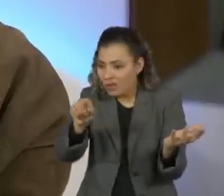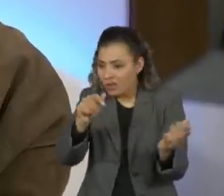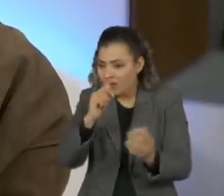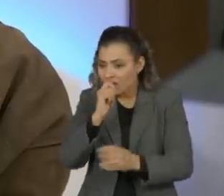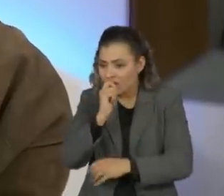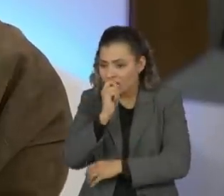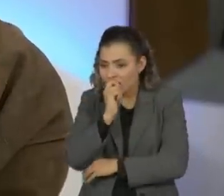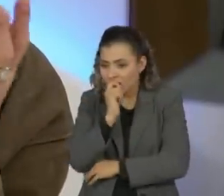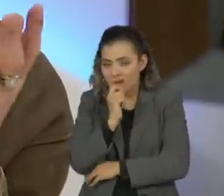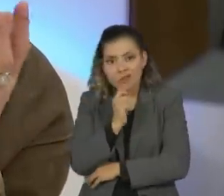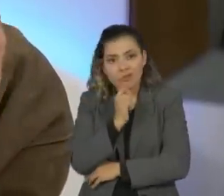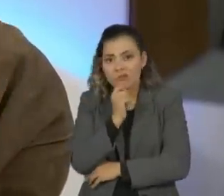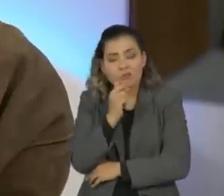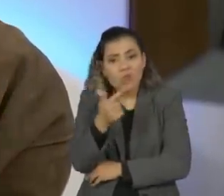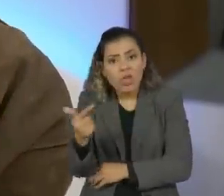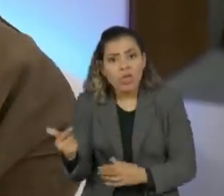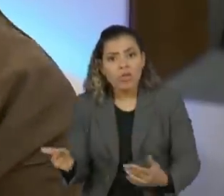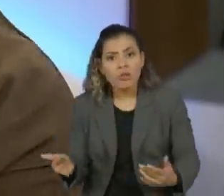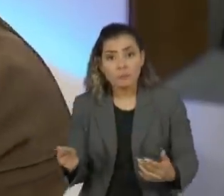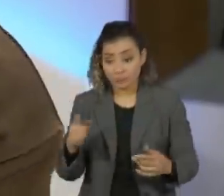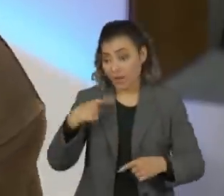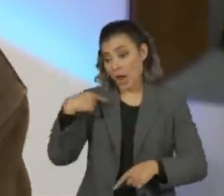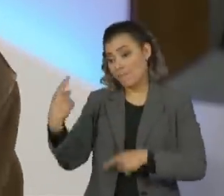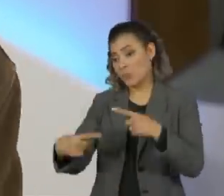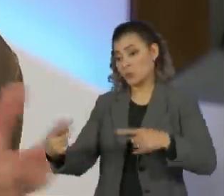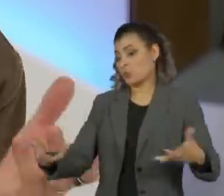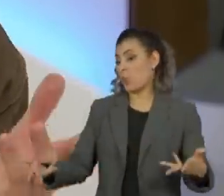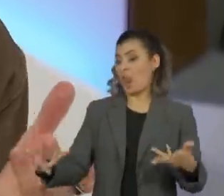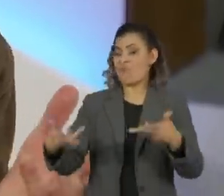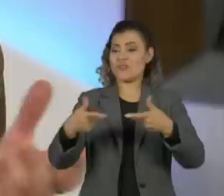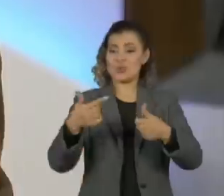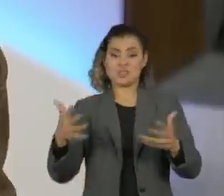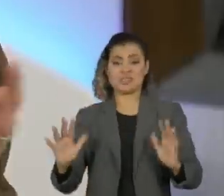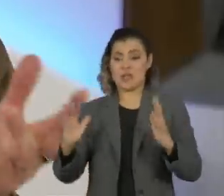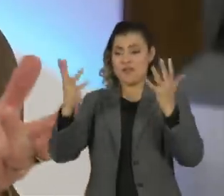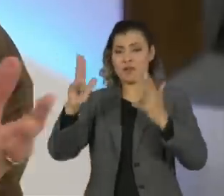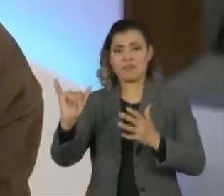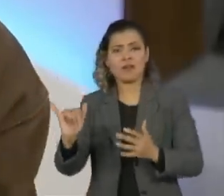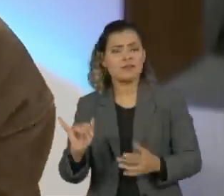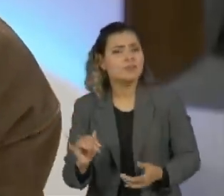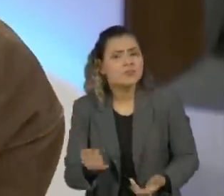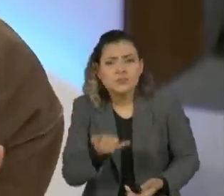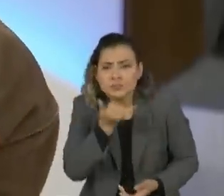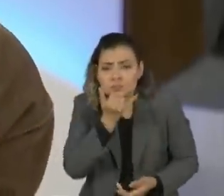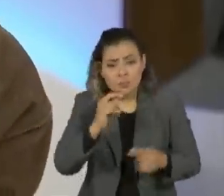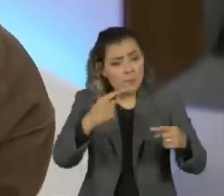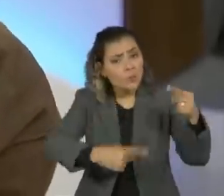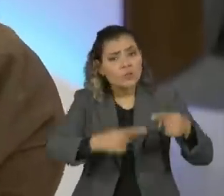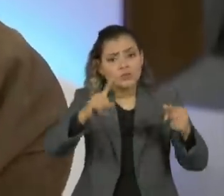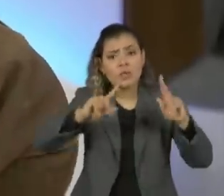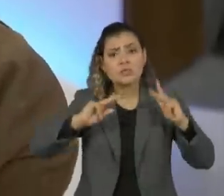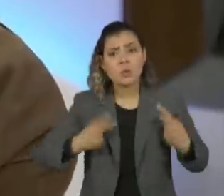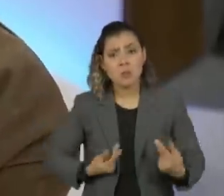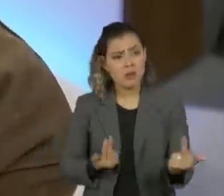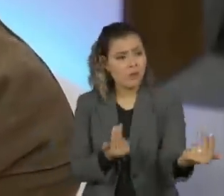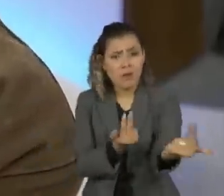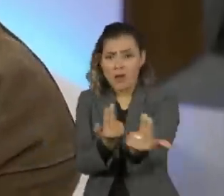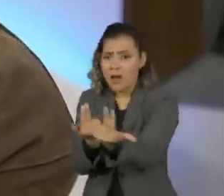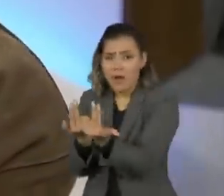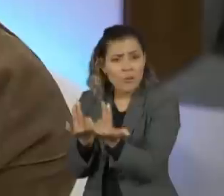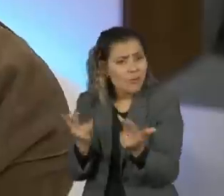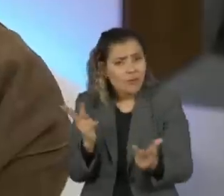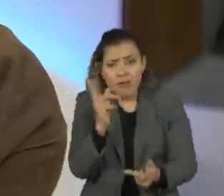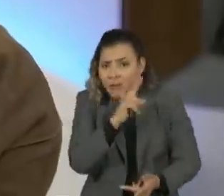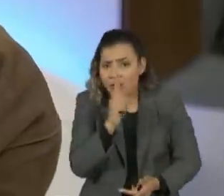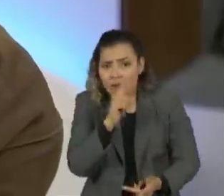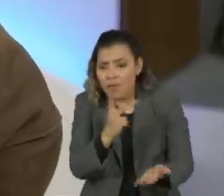inventar um político sensacional, porque o político simplesmente é uma representação fidedigna do que nós somos, então, cabe a nós